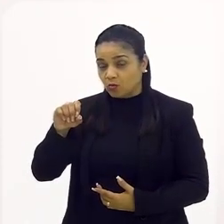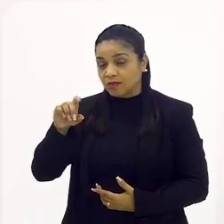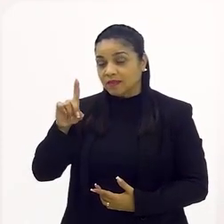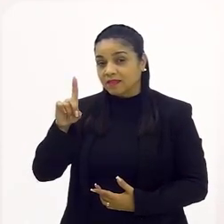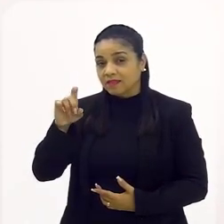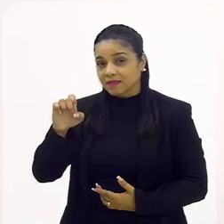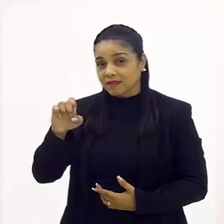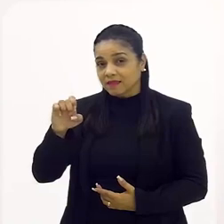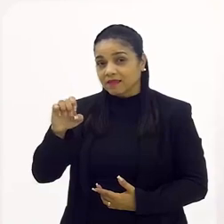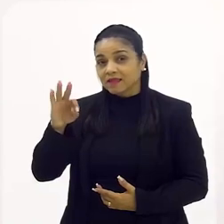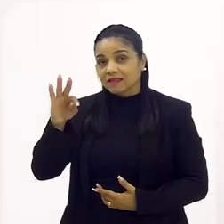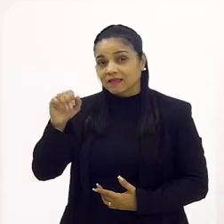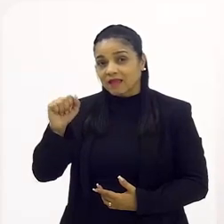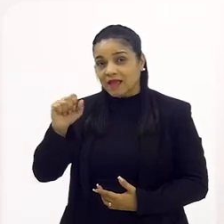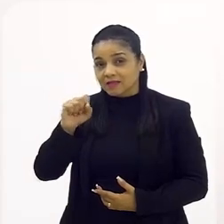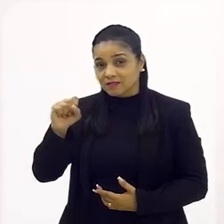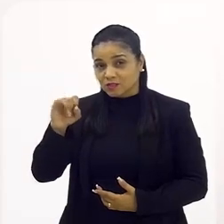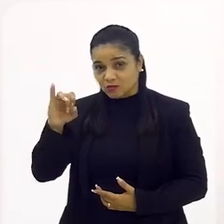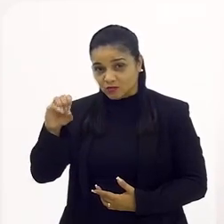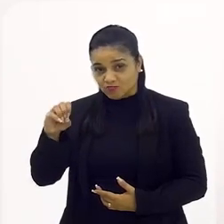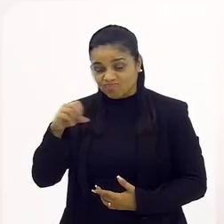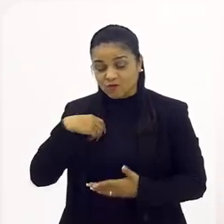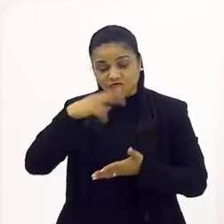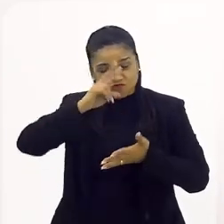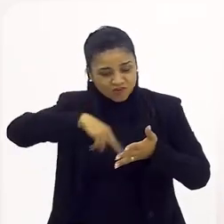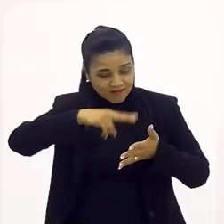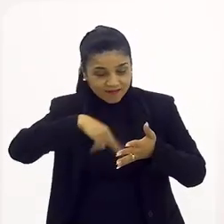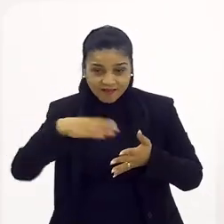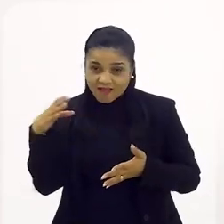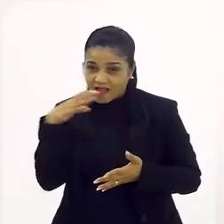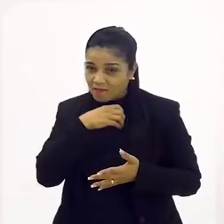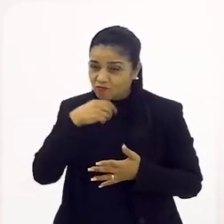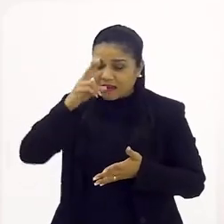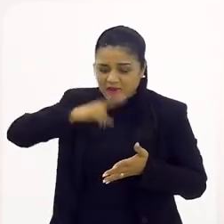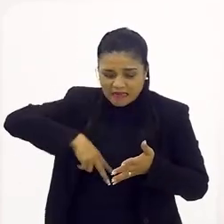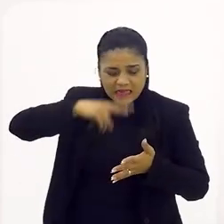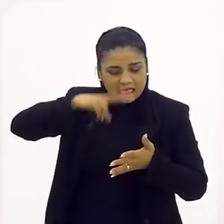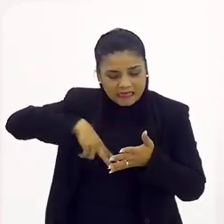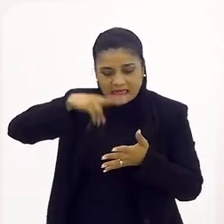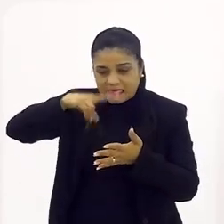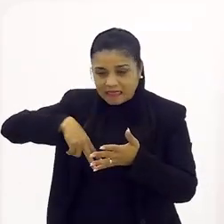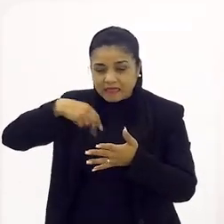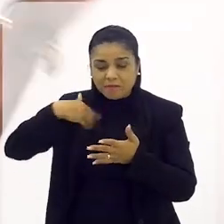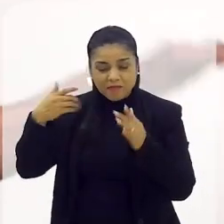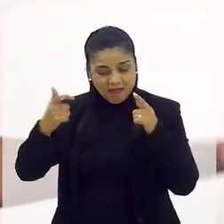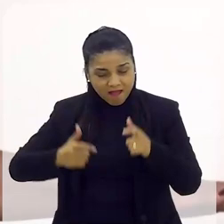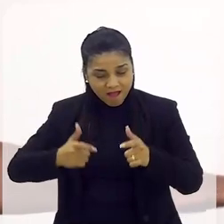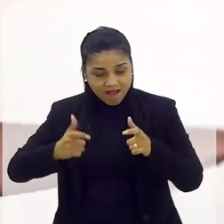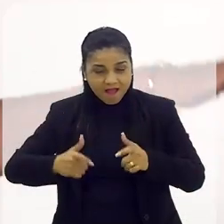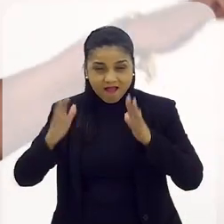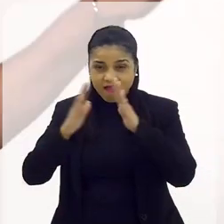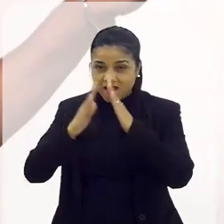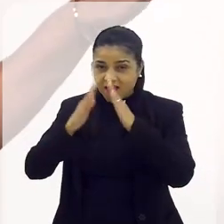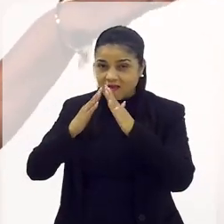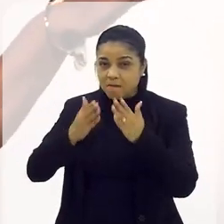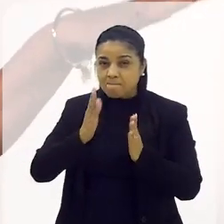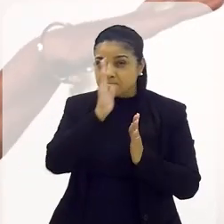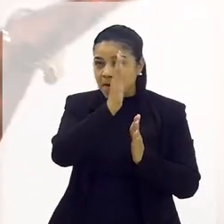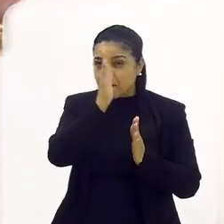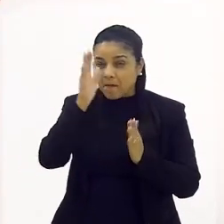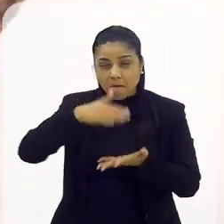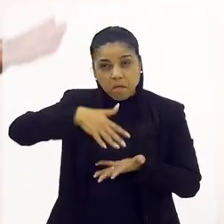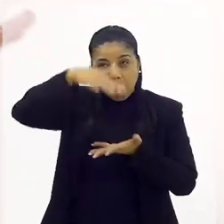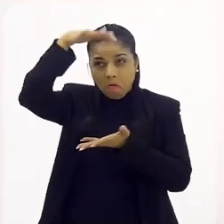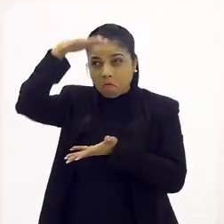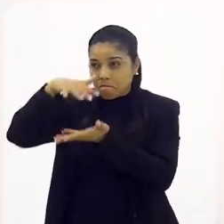ano. Eu achei que eu ia escrever sobre ele muito rapidamente. É. Eu já li tanto que eu vou te falar, tem livro, tem um lugar lá em casa empilhado só de